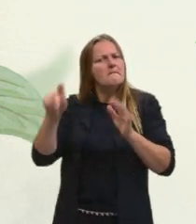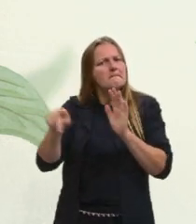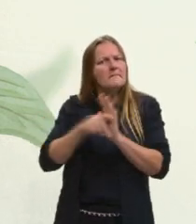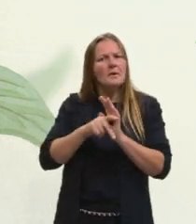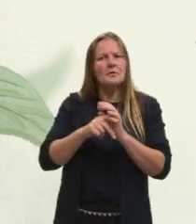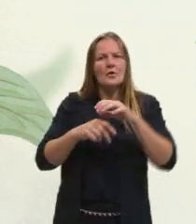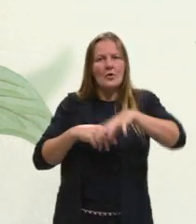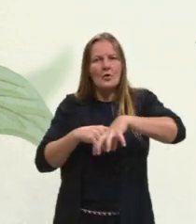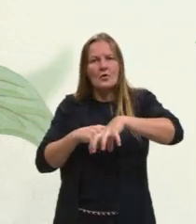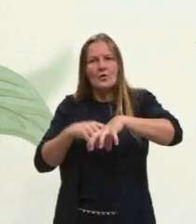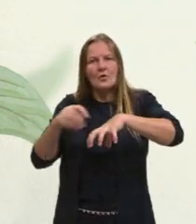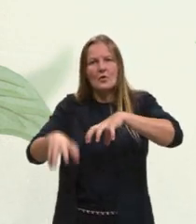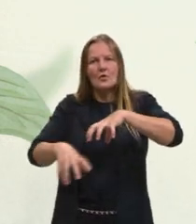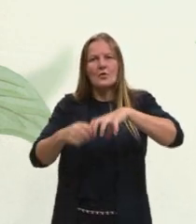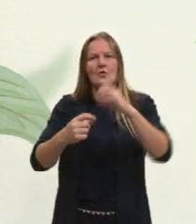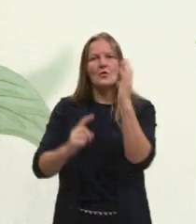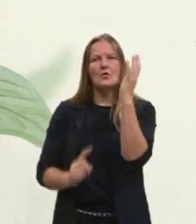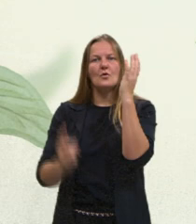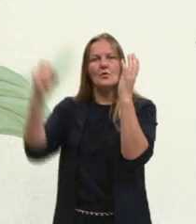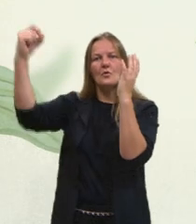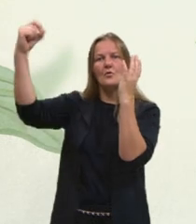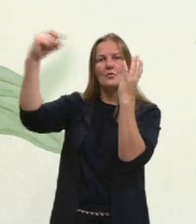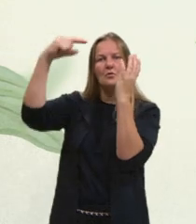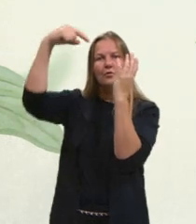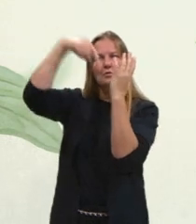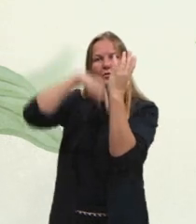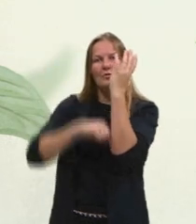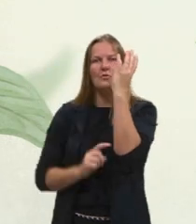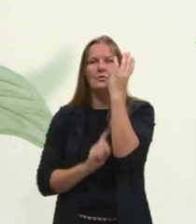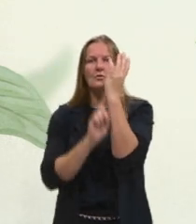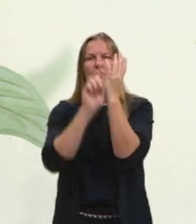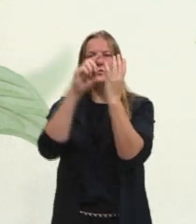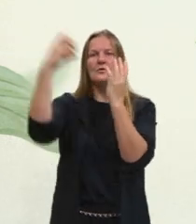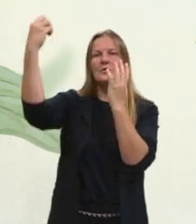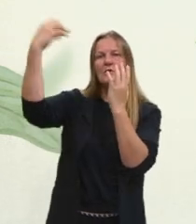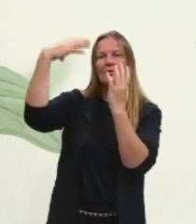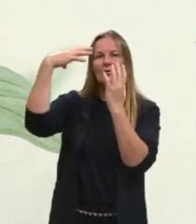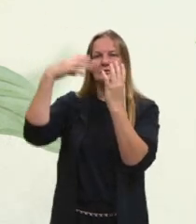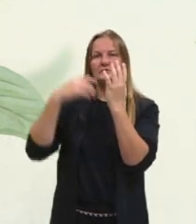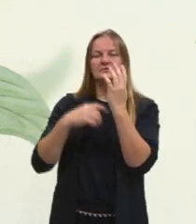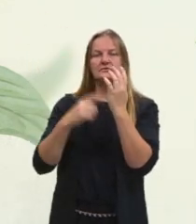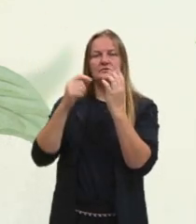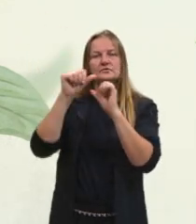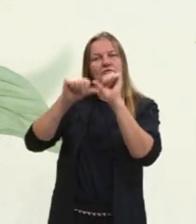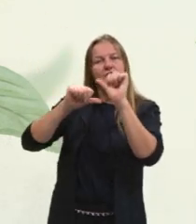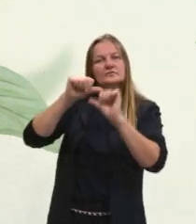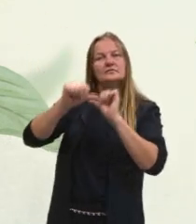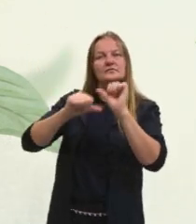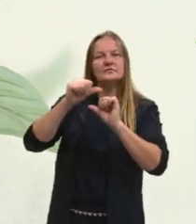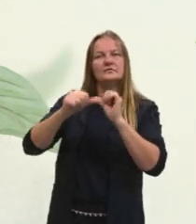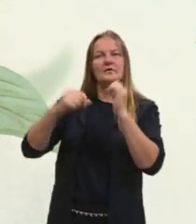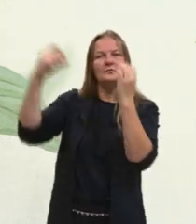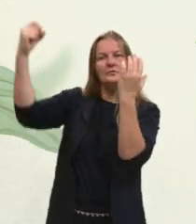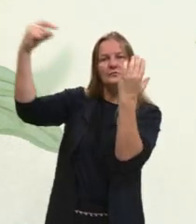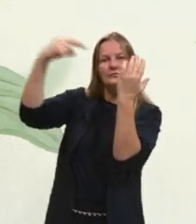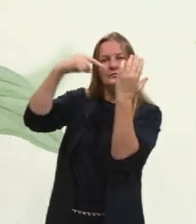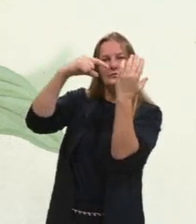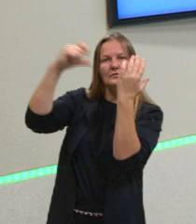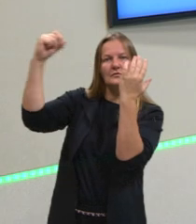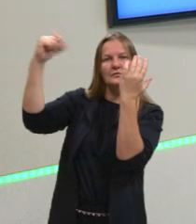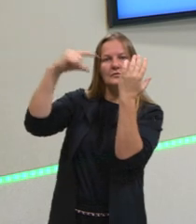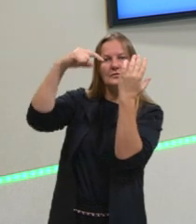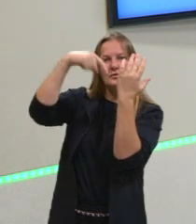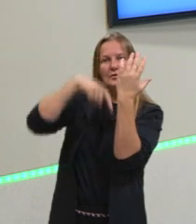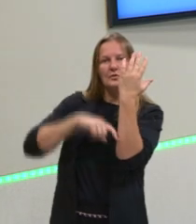principalmente da fotossíntese, da energia luminosa, e transformam a energia luminosa em alimento, em energia.